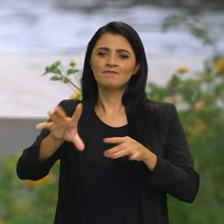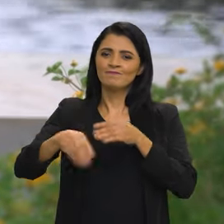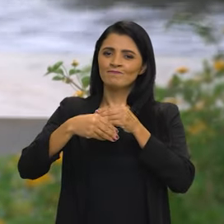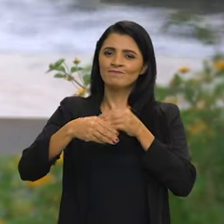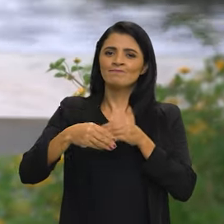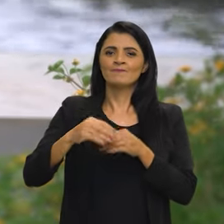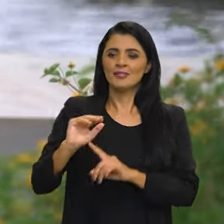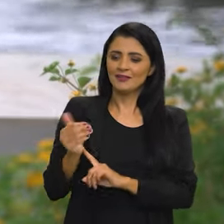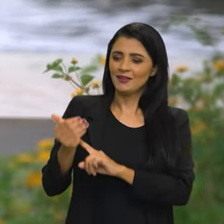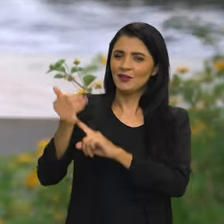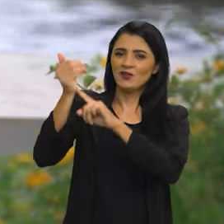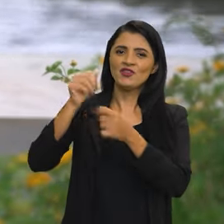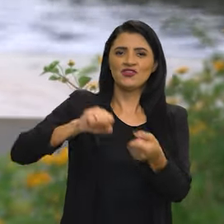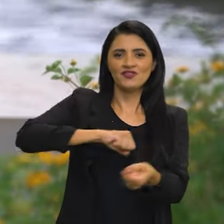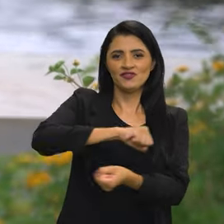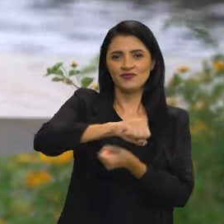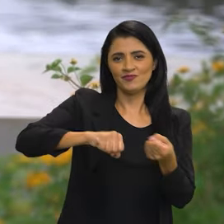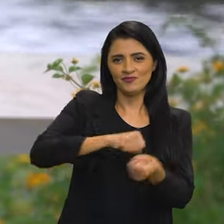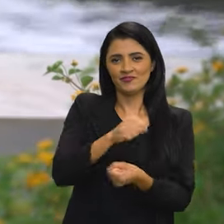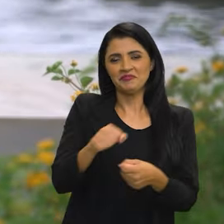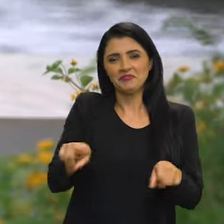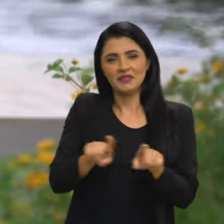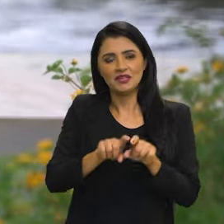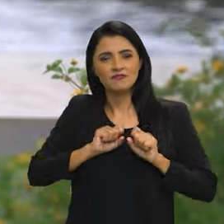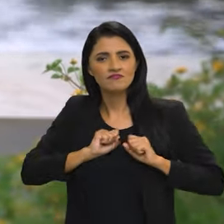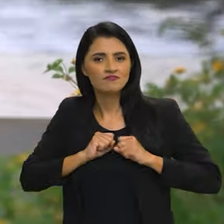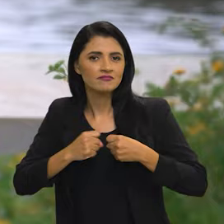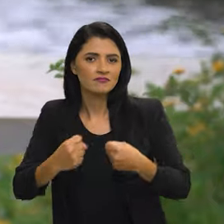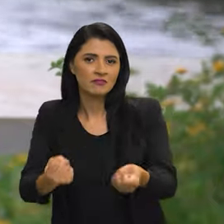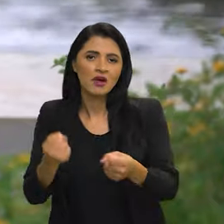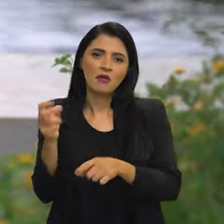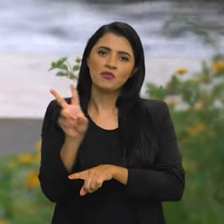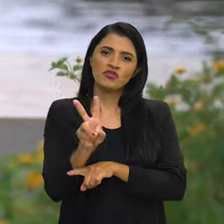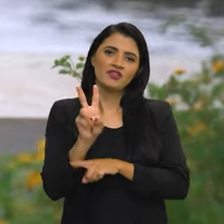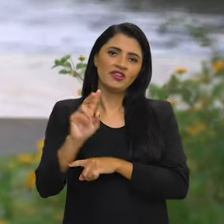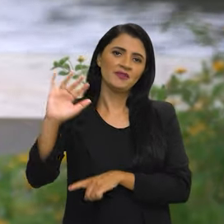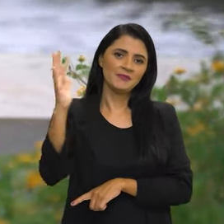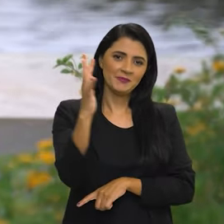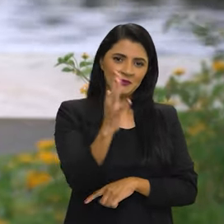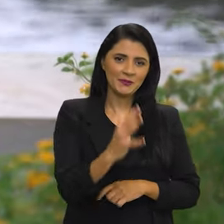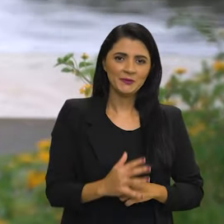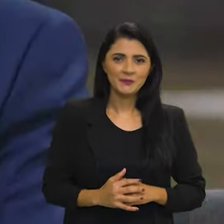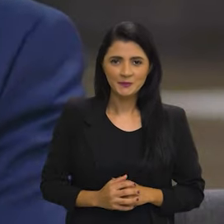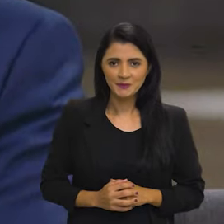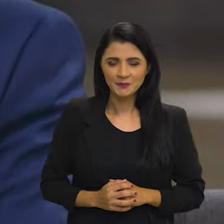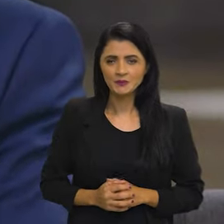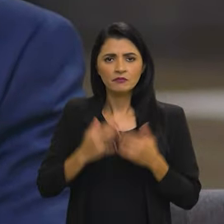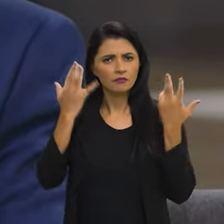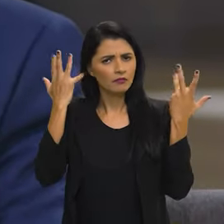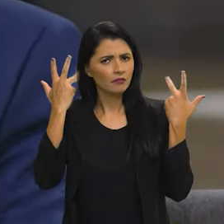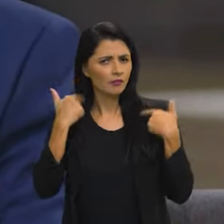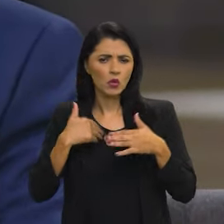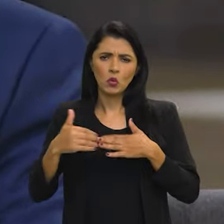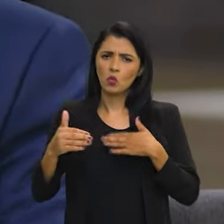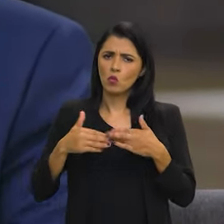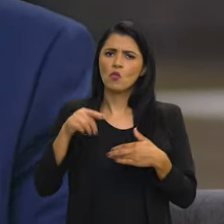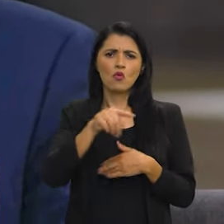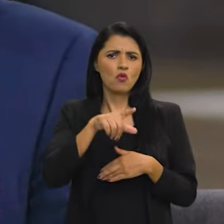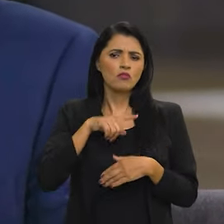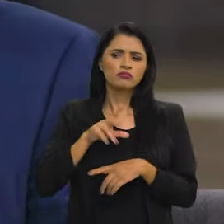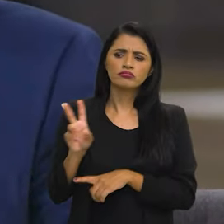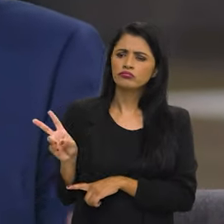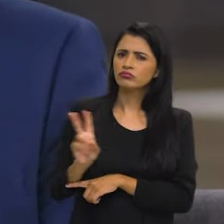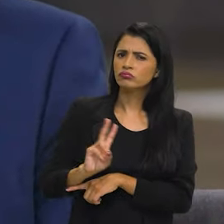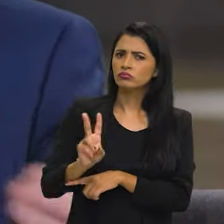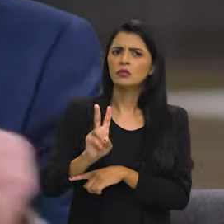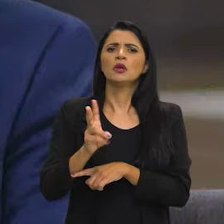implementação de tecnologias sustentáveis e esforços para a proteção do meio ambiente. Naturalmente, como qualquer lago, ele é